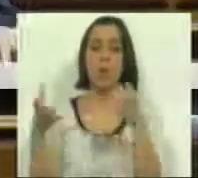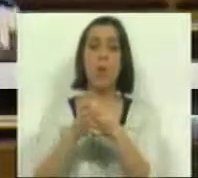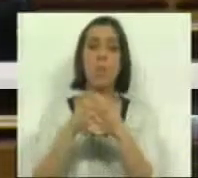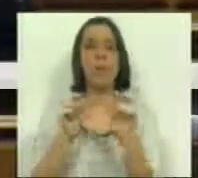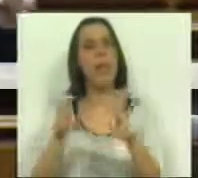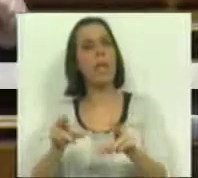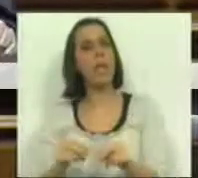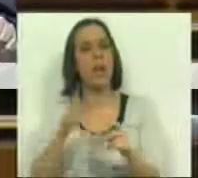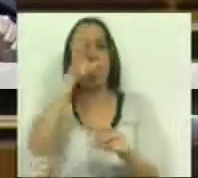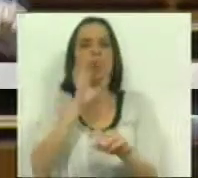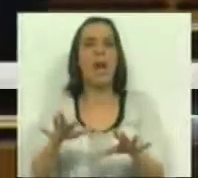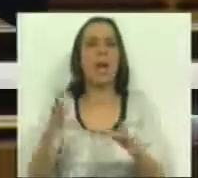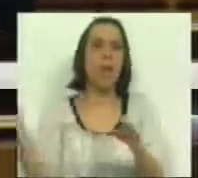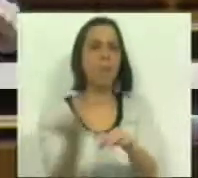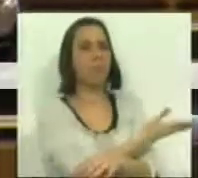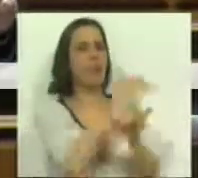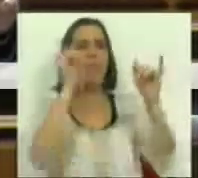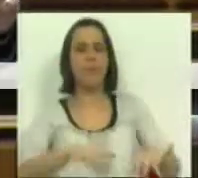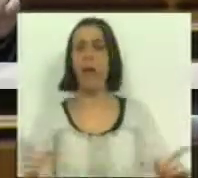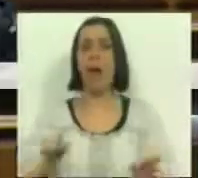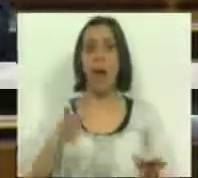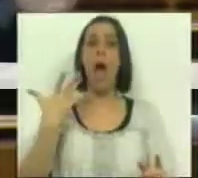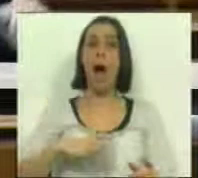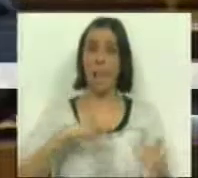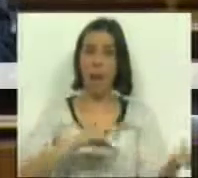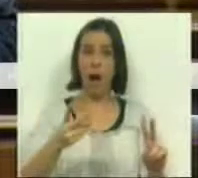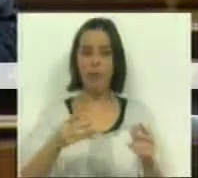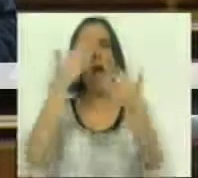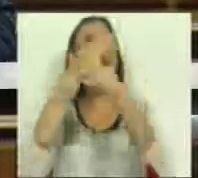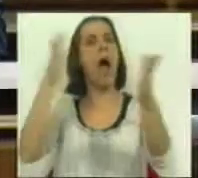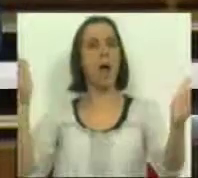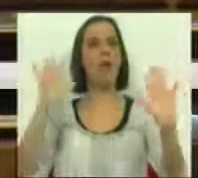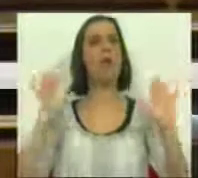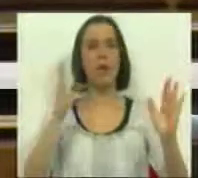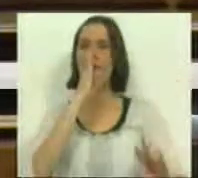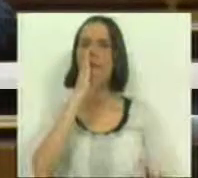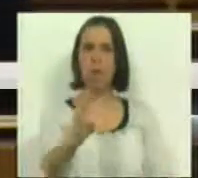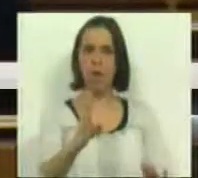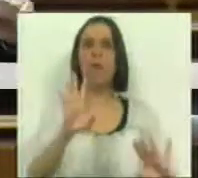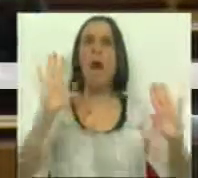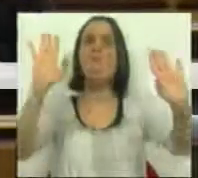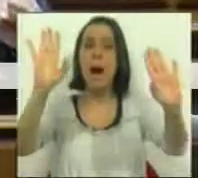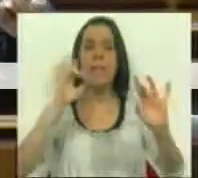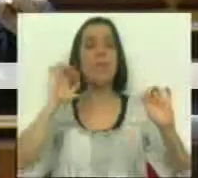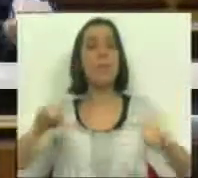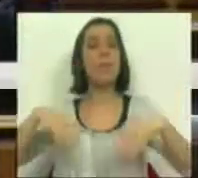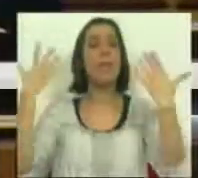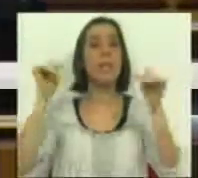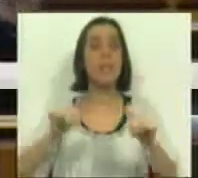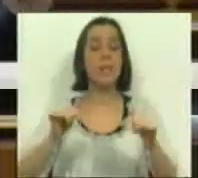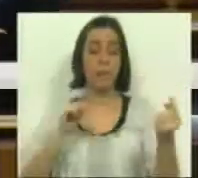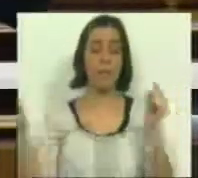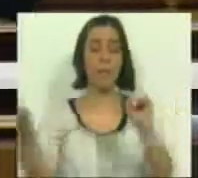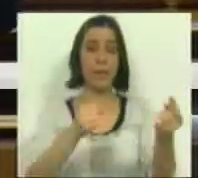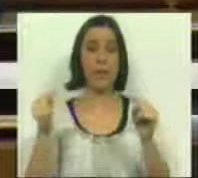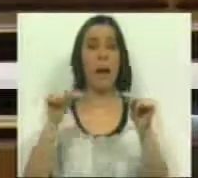liquidatária do Estado Social. Para debater alternativas, toda a abertura e toda a frontalidade. Mas, principalmente, para